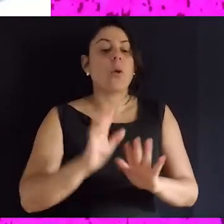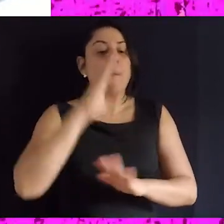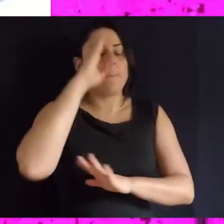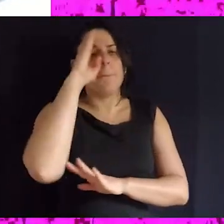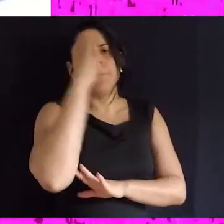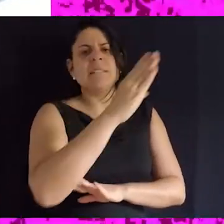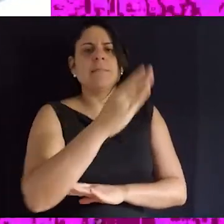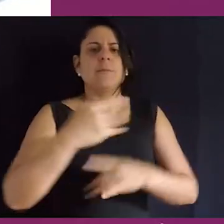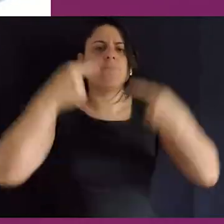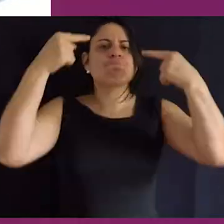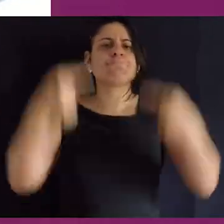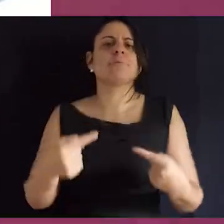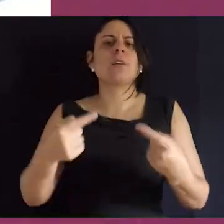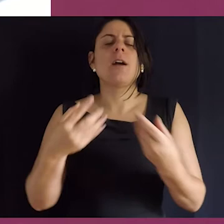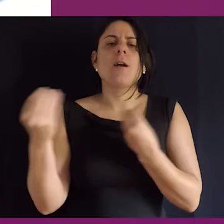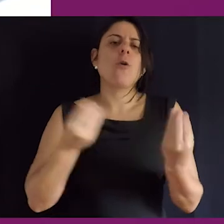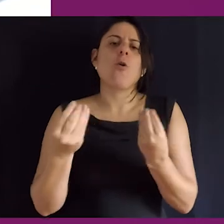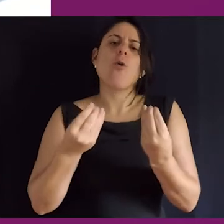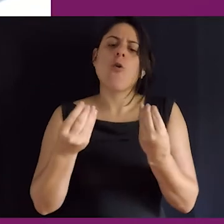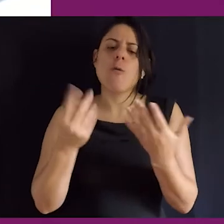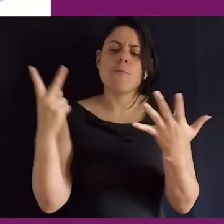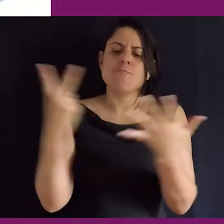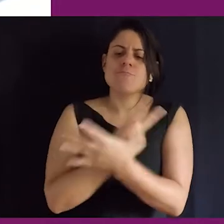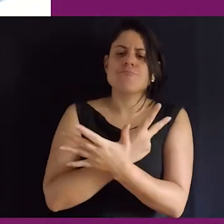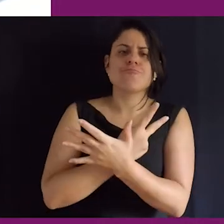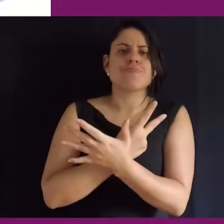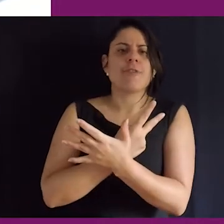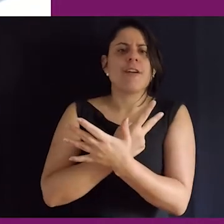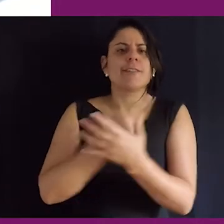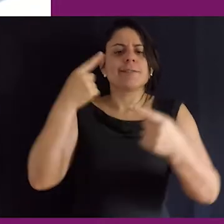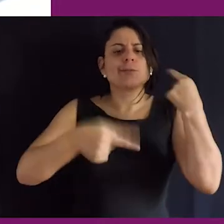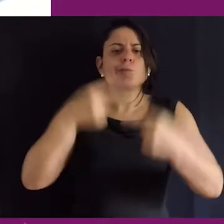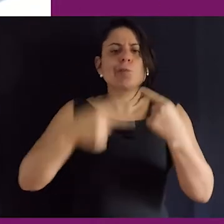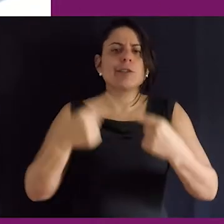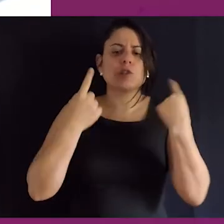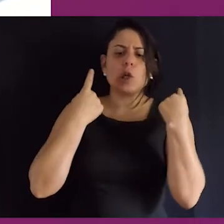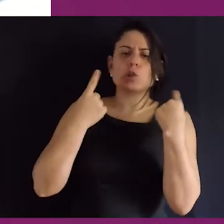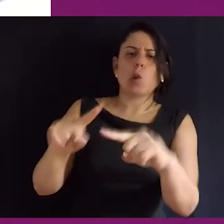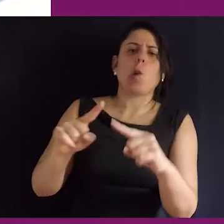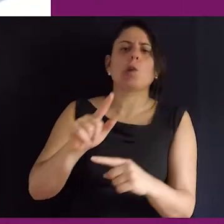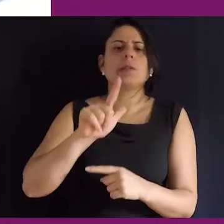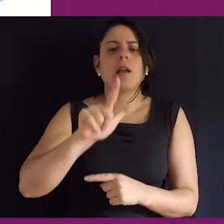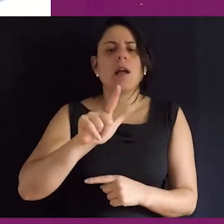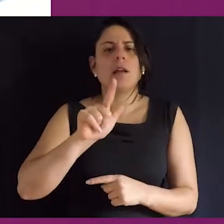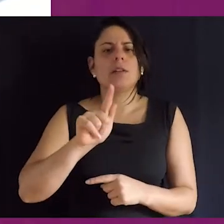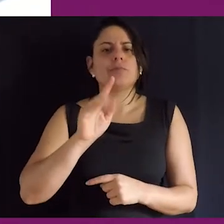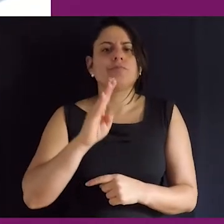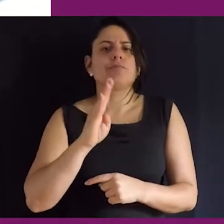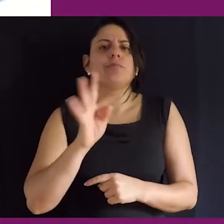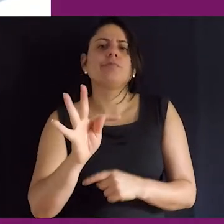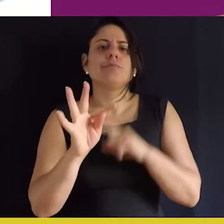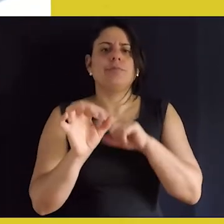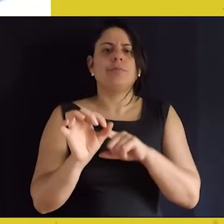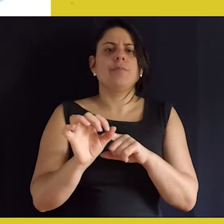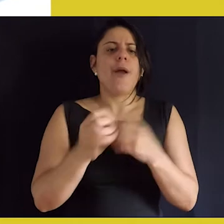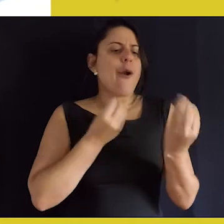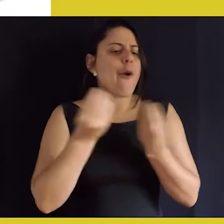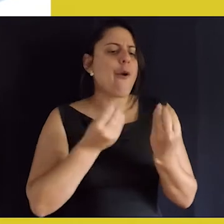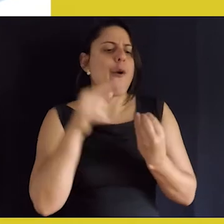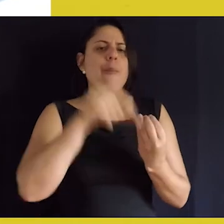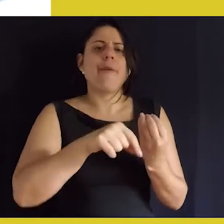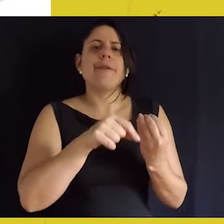é como a gente enfrentar essas políticas antigênero e anti-LGBT, entender, não é, como é que elas se